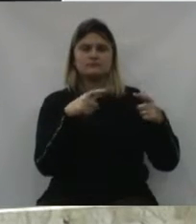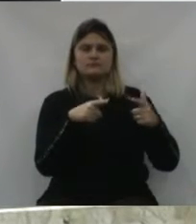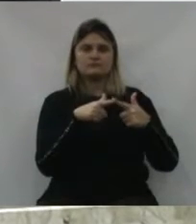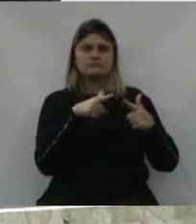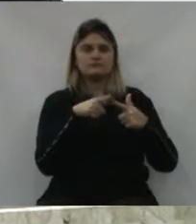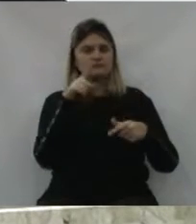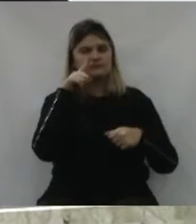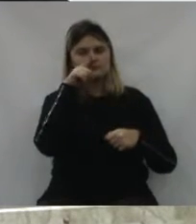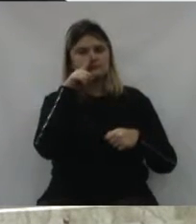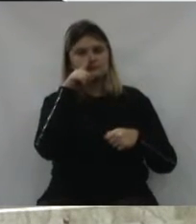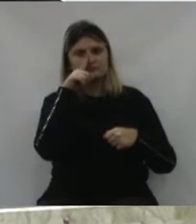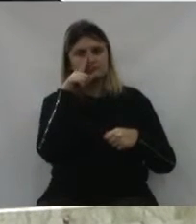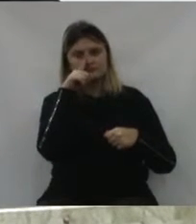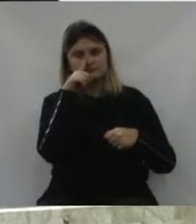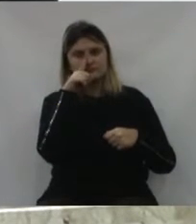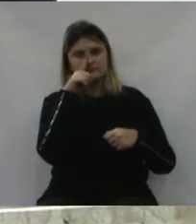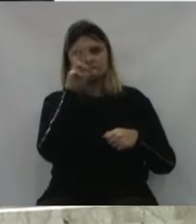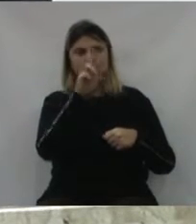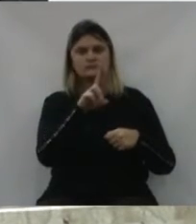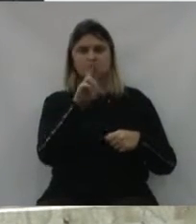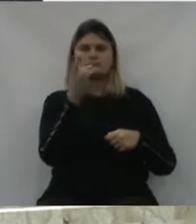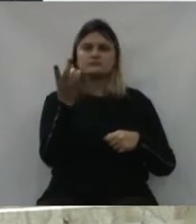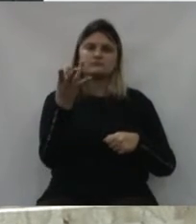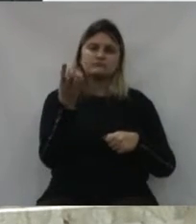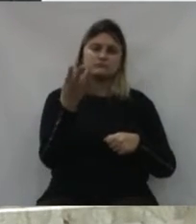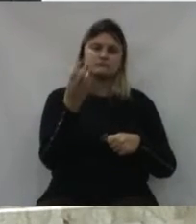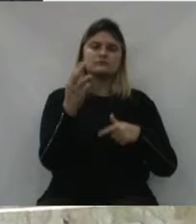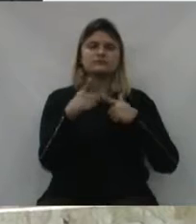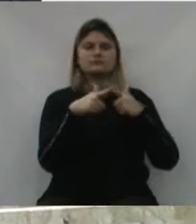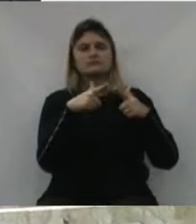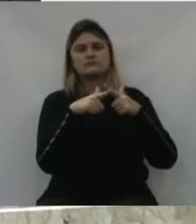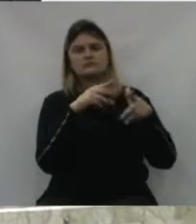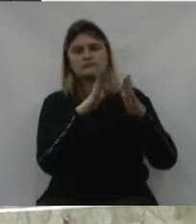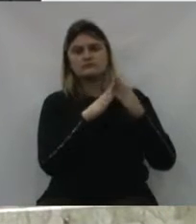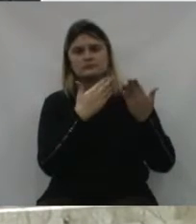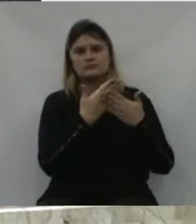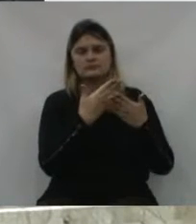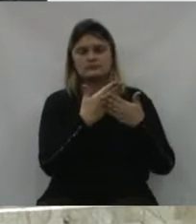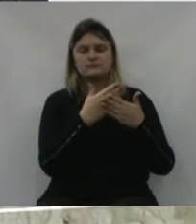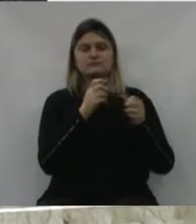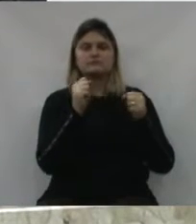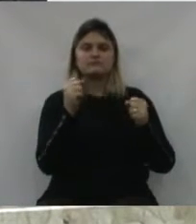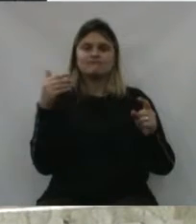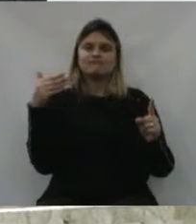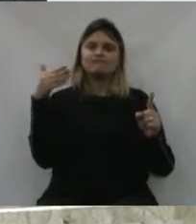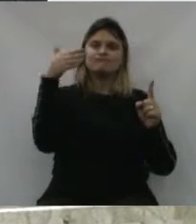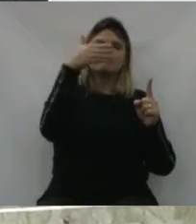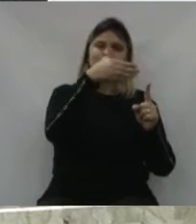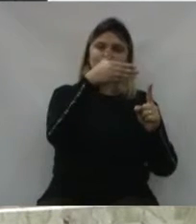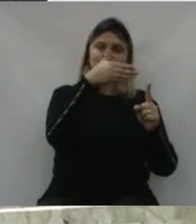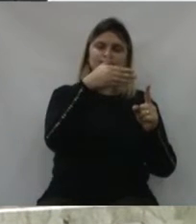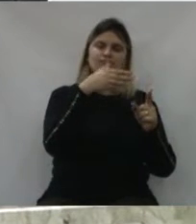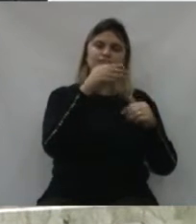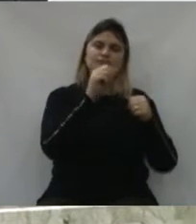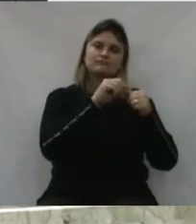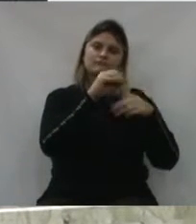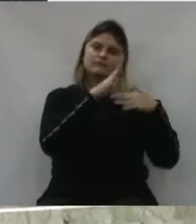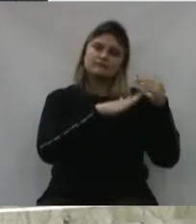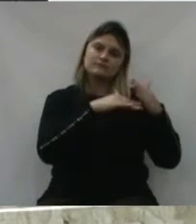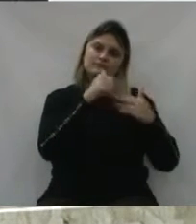uma situação de risco, uso de droga, problema na escola, vão ser